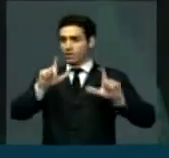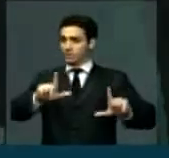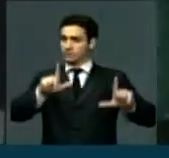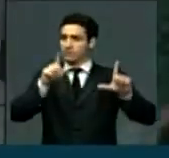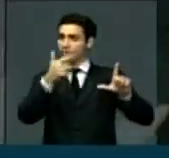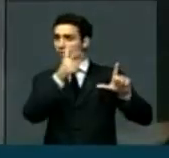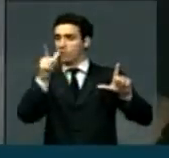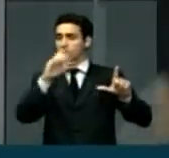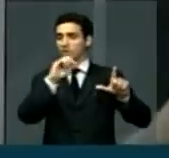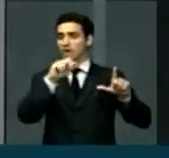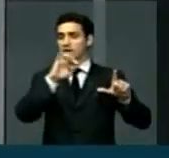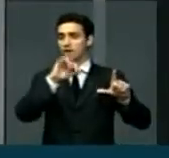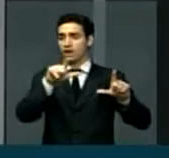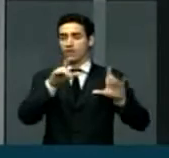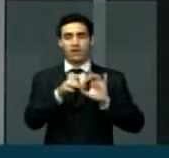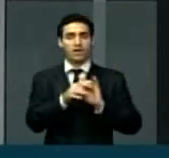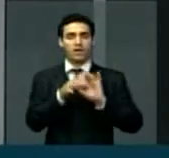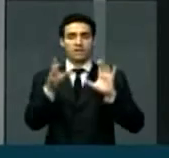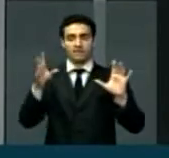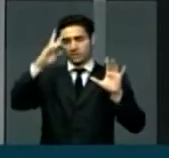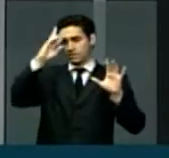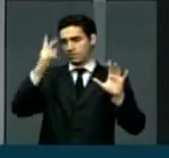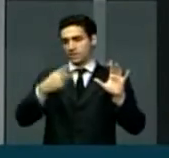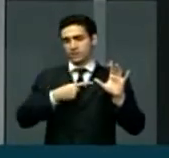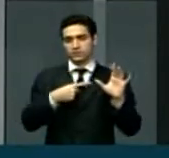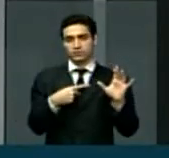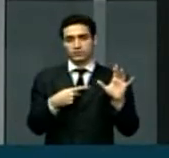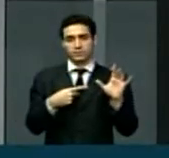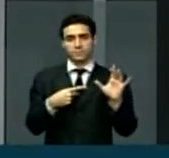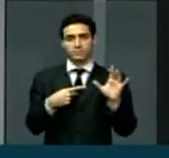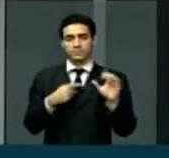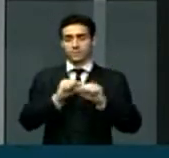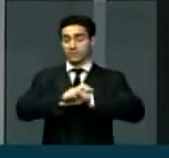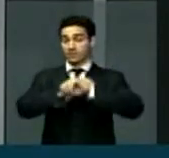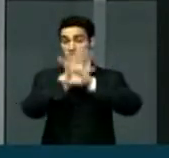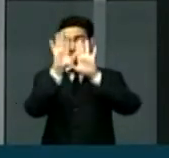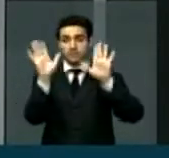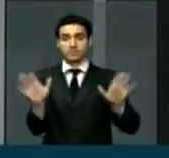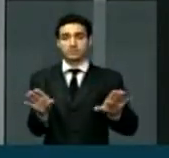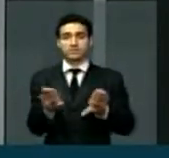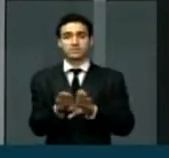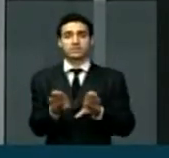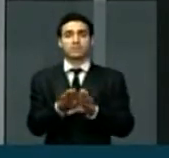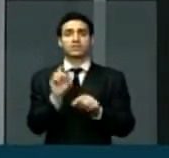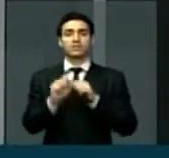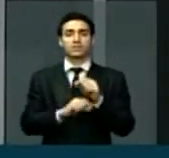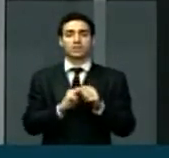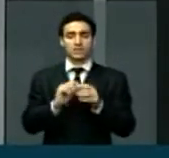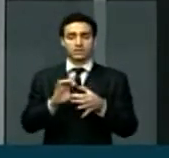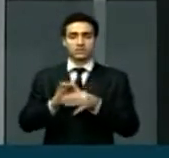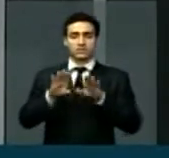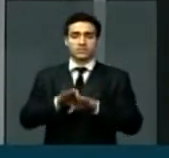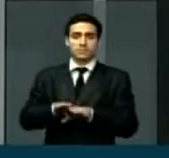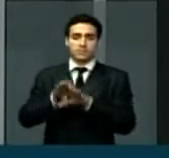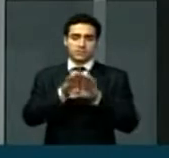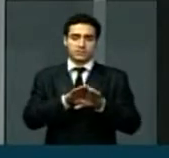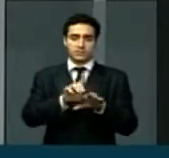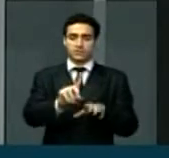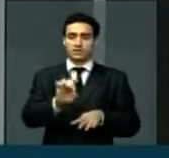aberta, independente, transparente e, sobretudo, democrática,